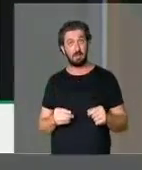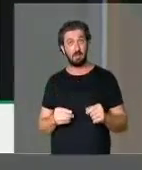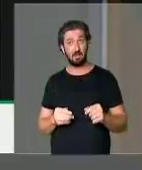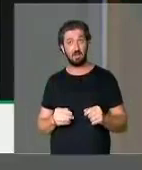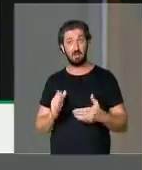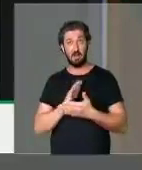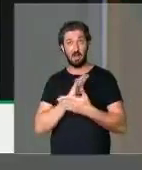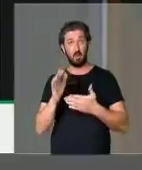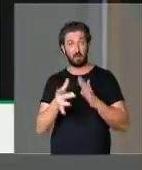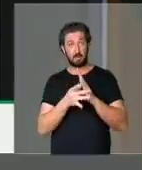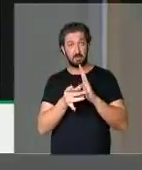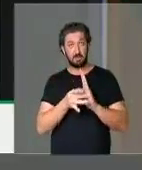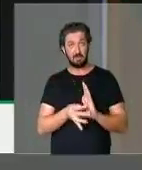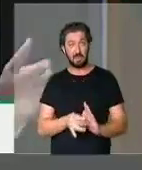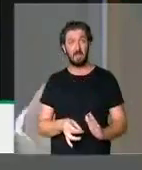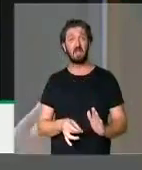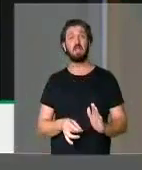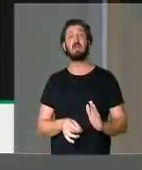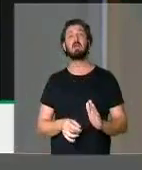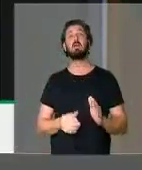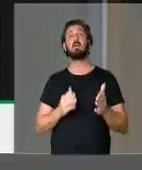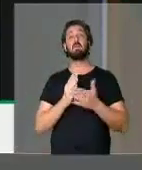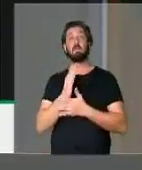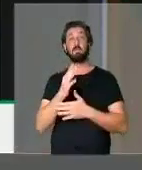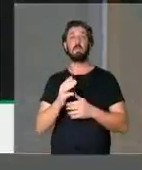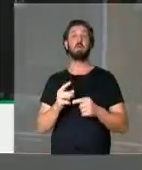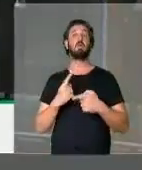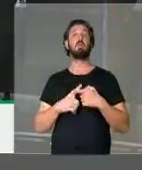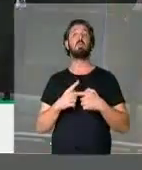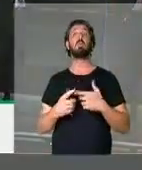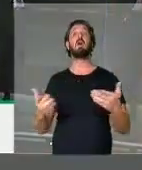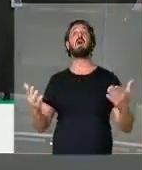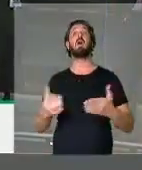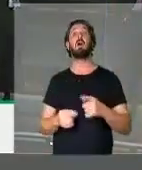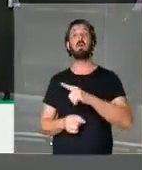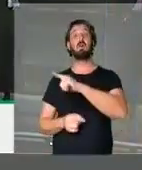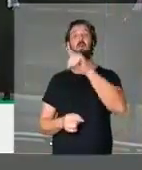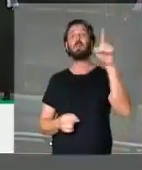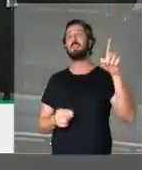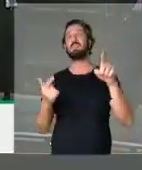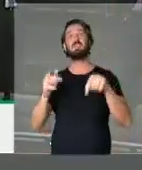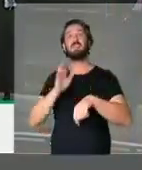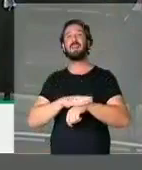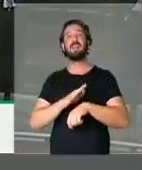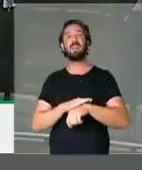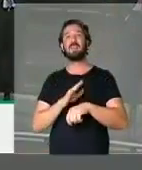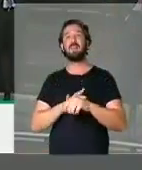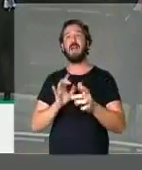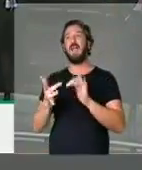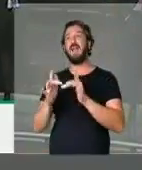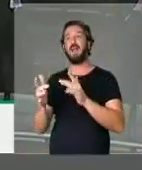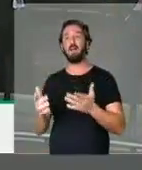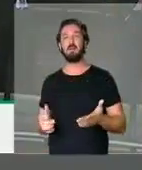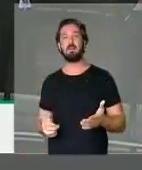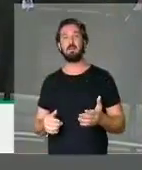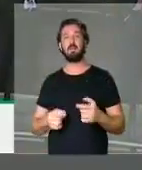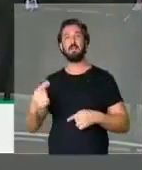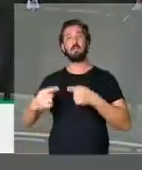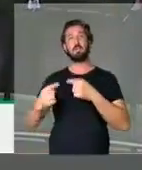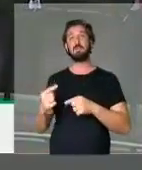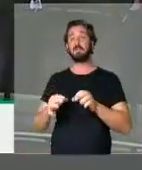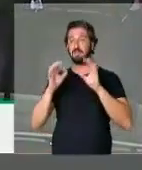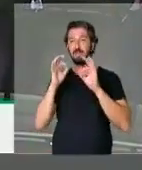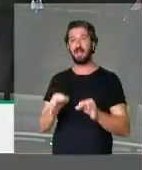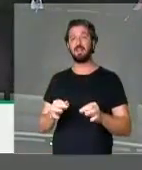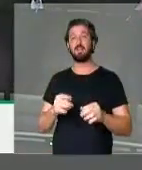rejeitar alguns dos destaques? Eles vão aprovar porque agora os senhores não vão ter mais tempo de articulação exatamente